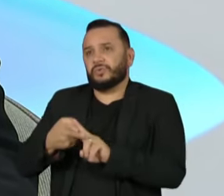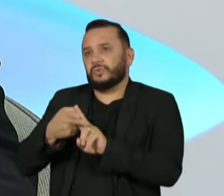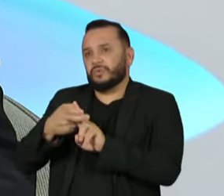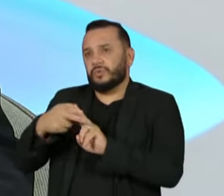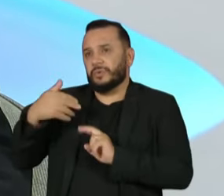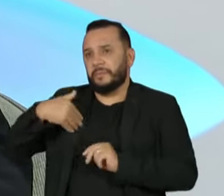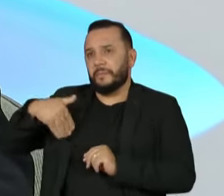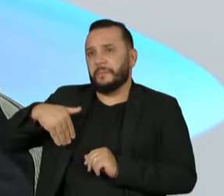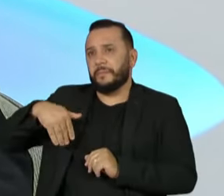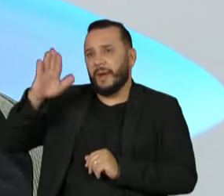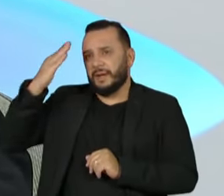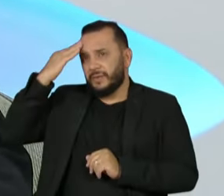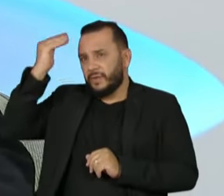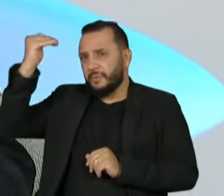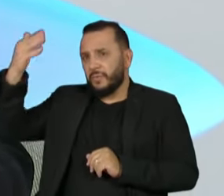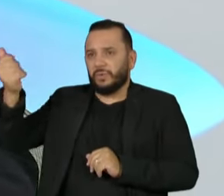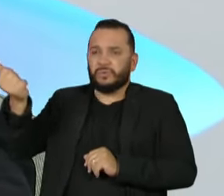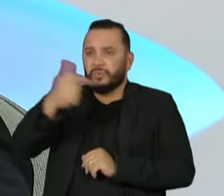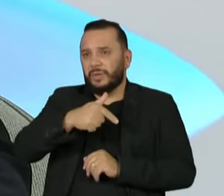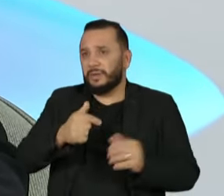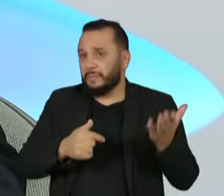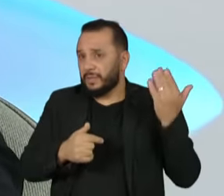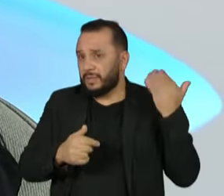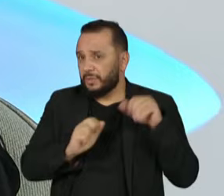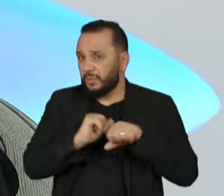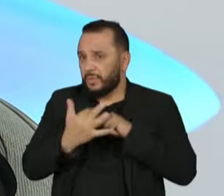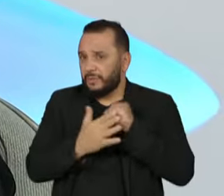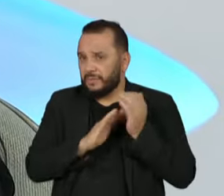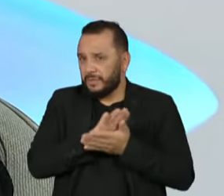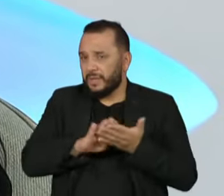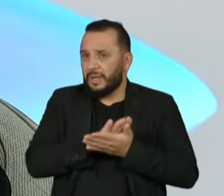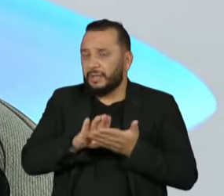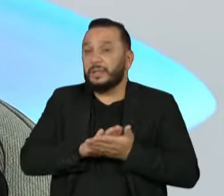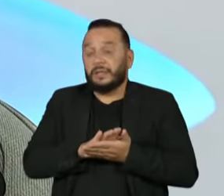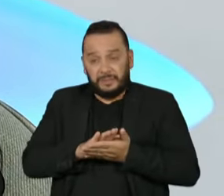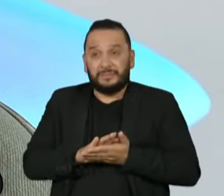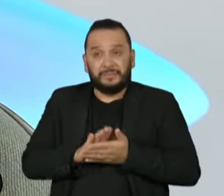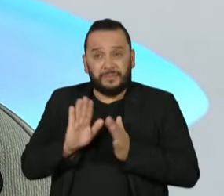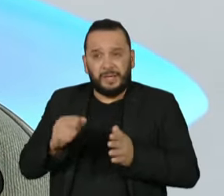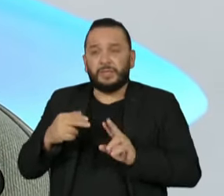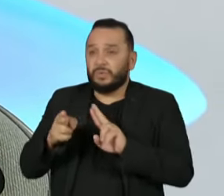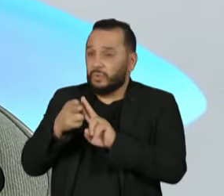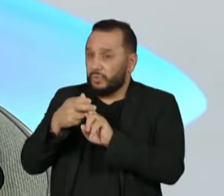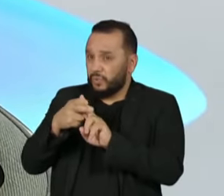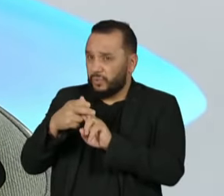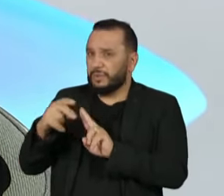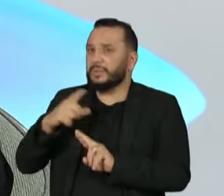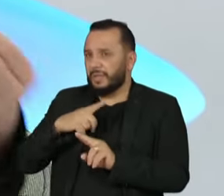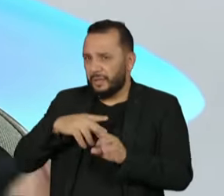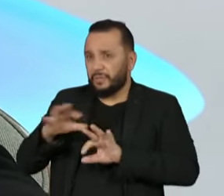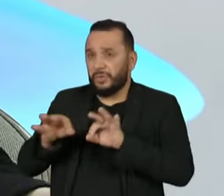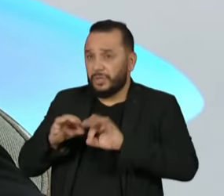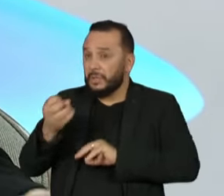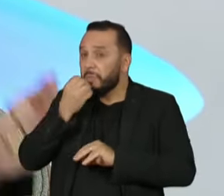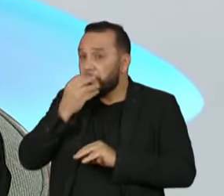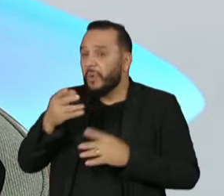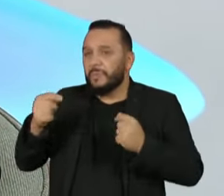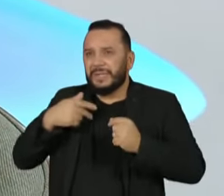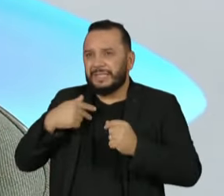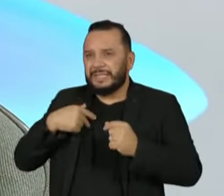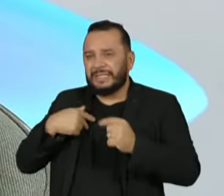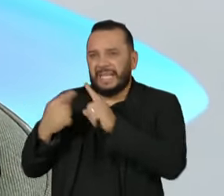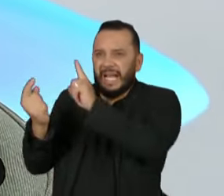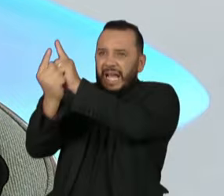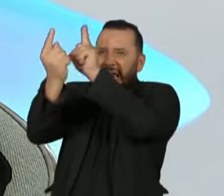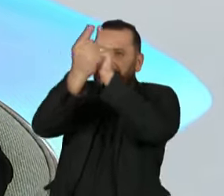do que antes da pandemia, com todos os seus defeitos e eles existem. Ele tem só que ser implementado de forma a chegar em toda ponta.